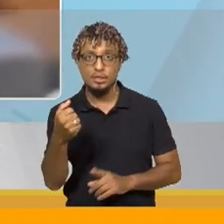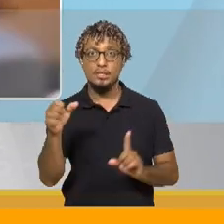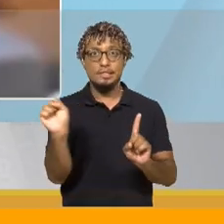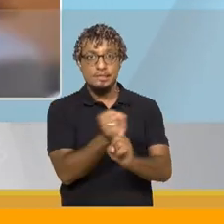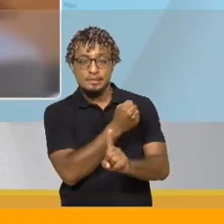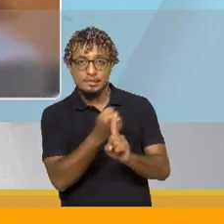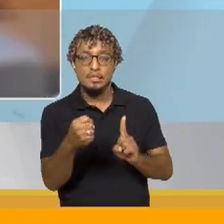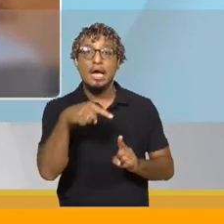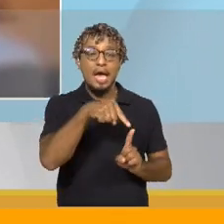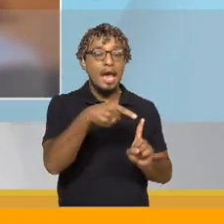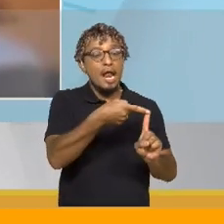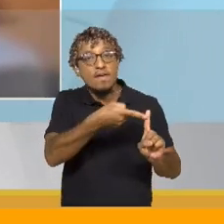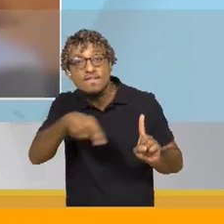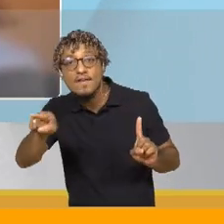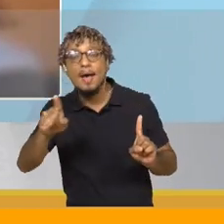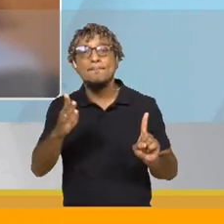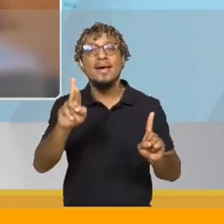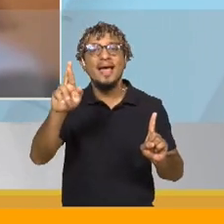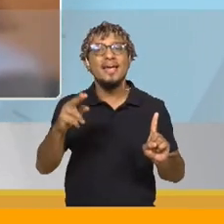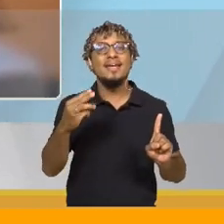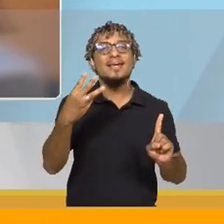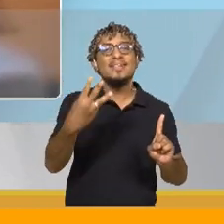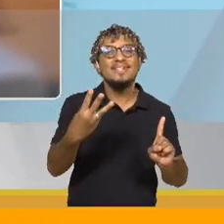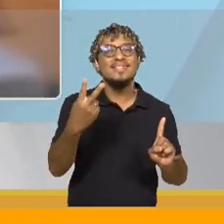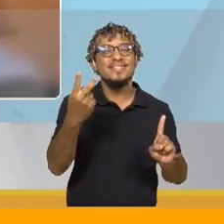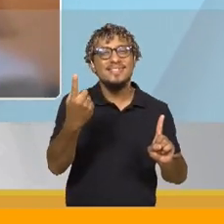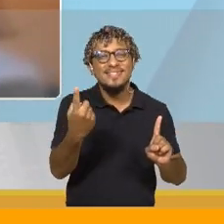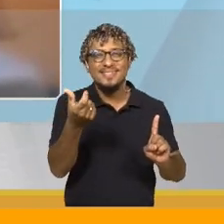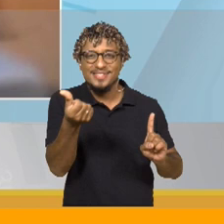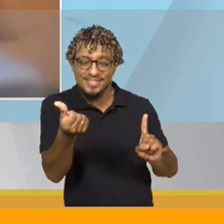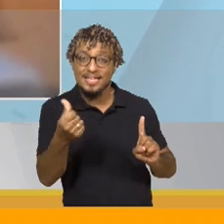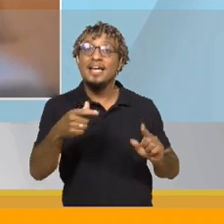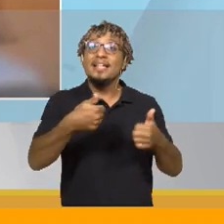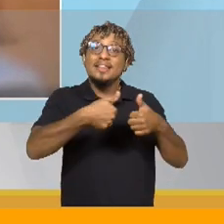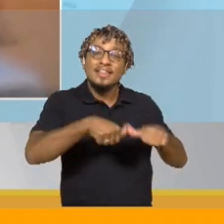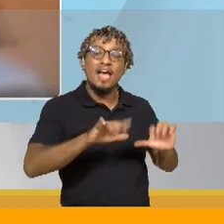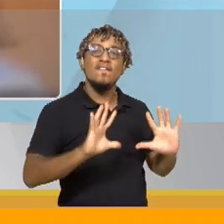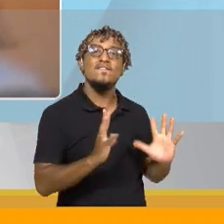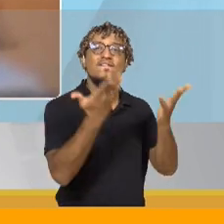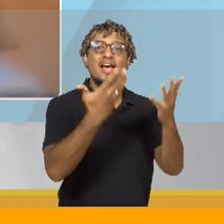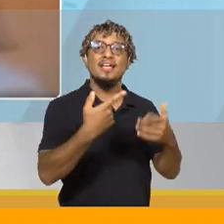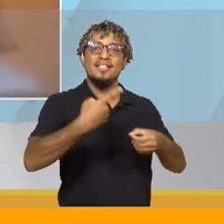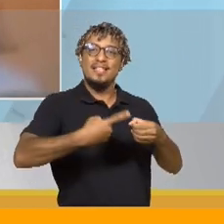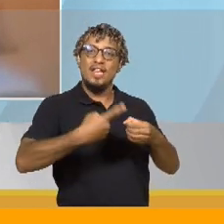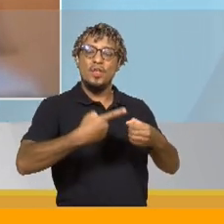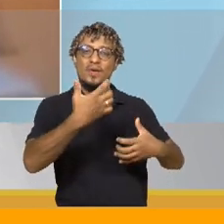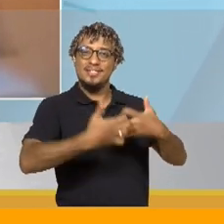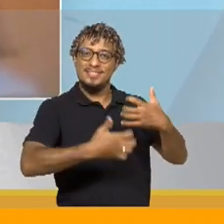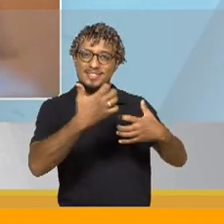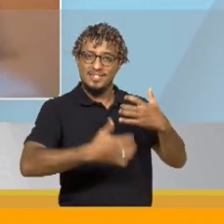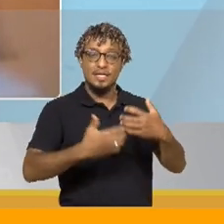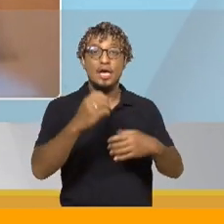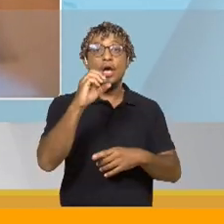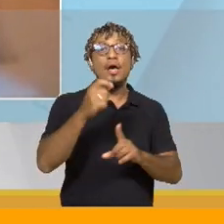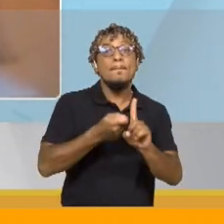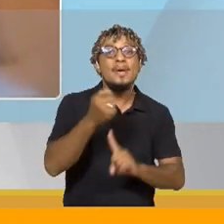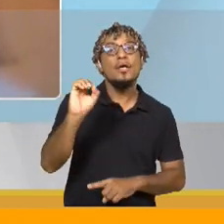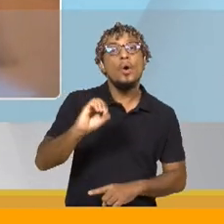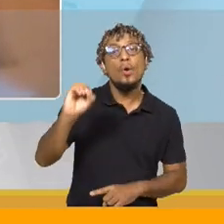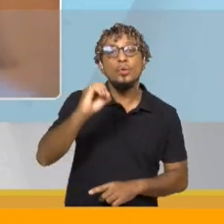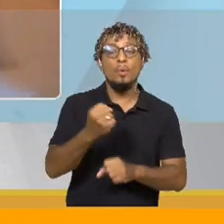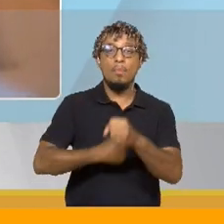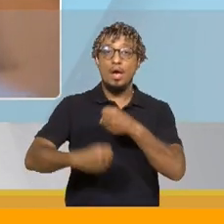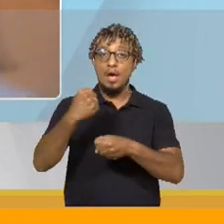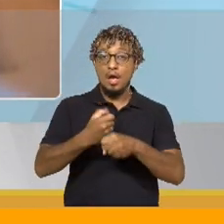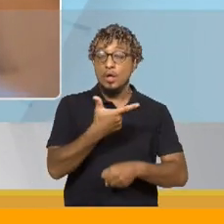que leva a BR-316, ao retornar de uma festa em São Luís Gonzaga do Maranhão, em outubro de 2020.